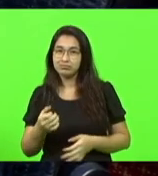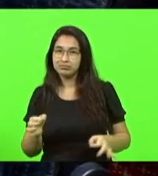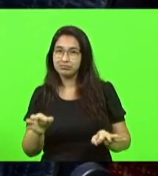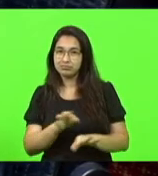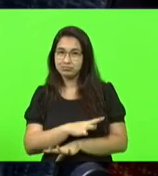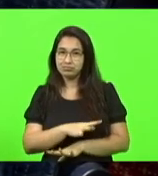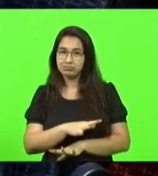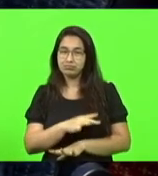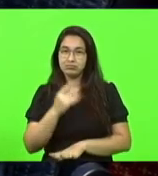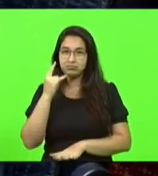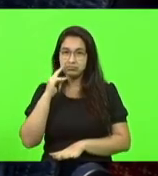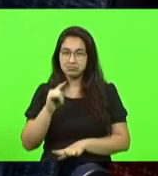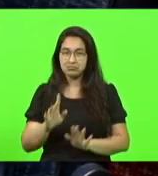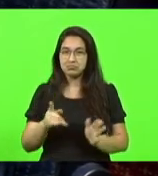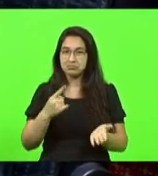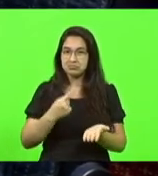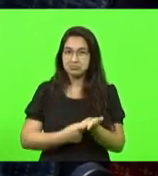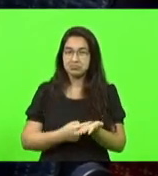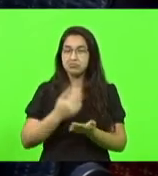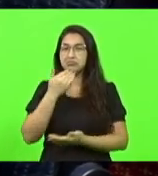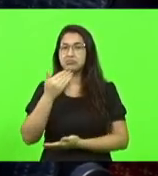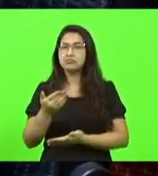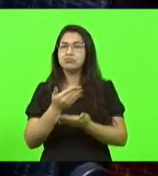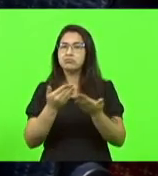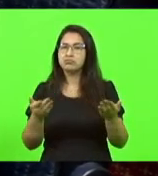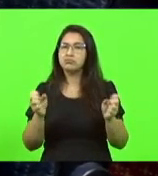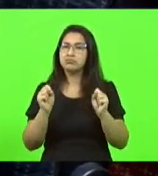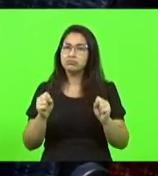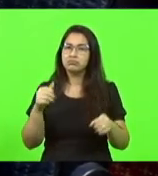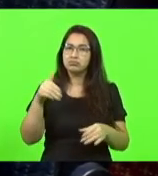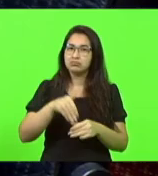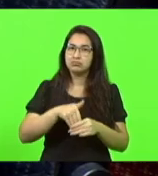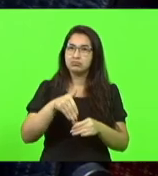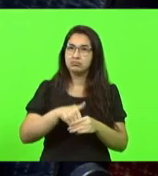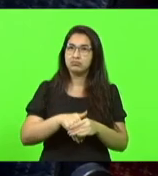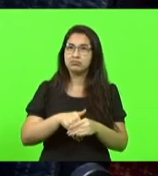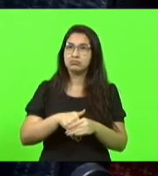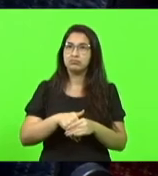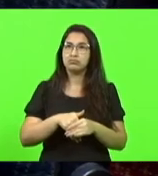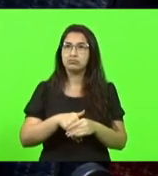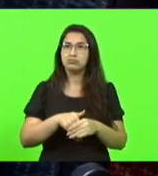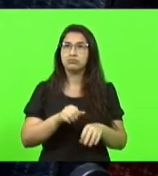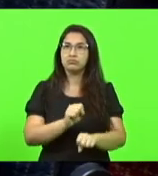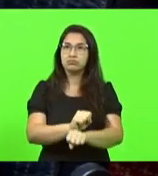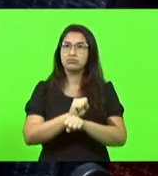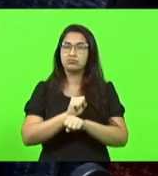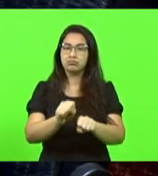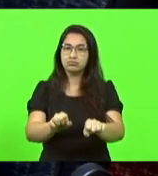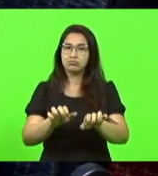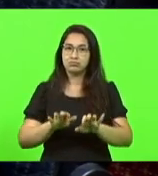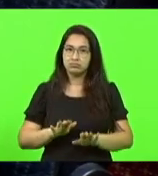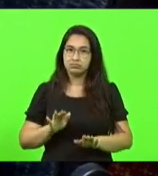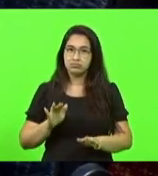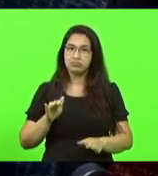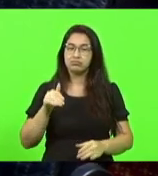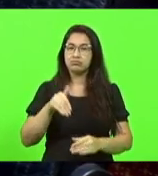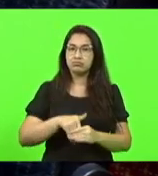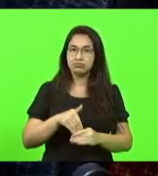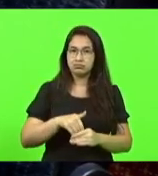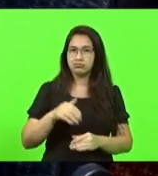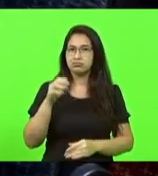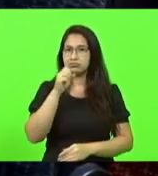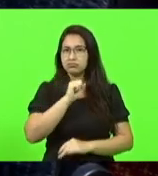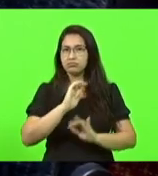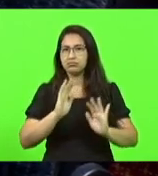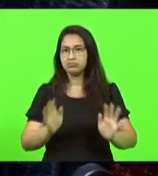eu solicito, vossa excelência, que nós pudéssemos votar no primeiro turno, suspender a sessão e já votar em extraordinária para poder